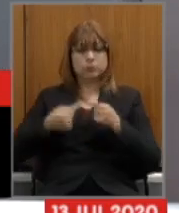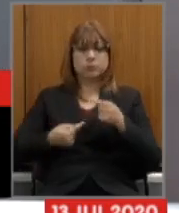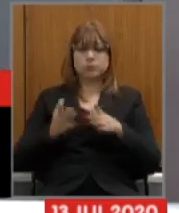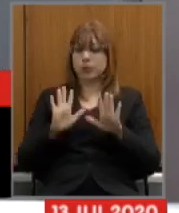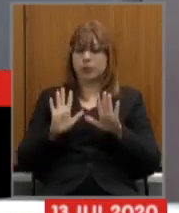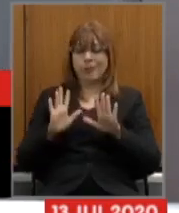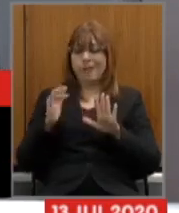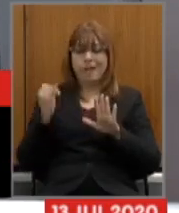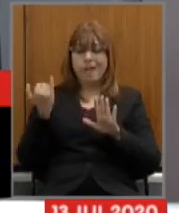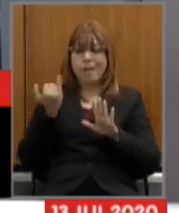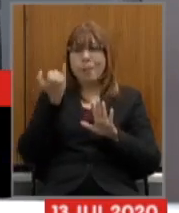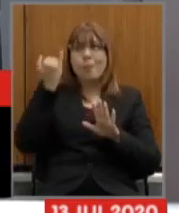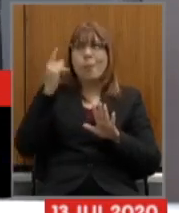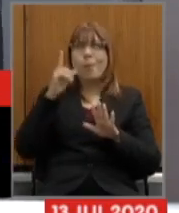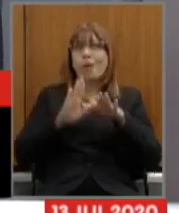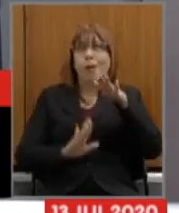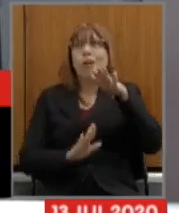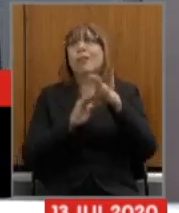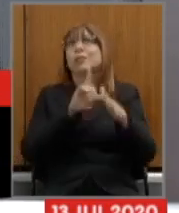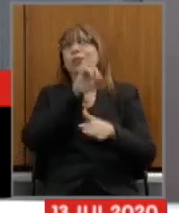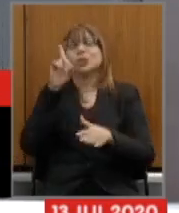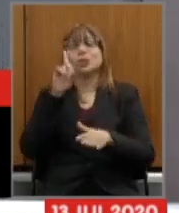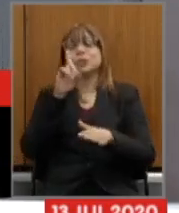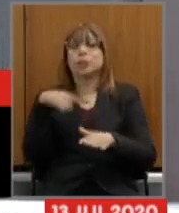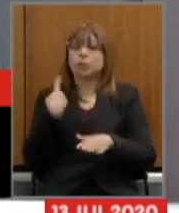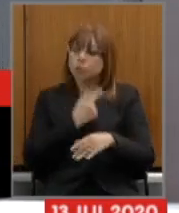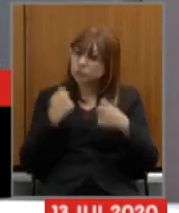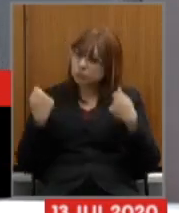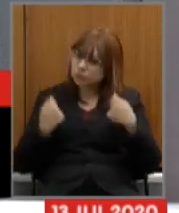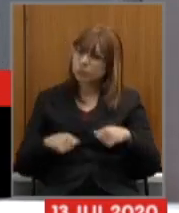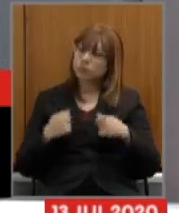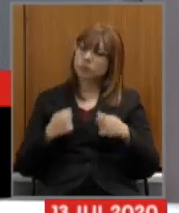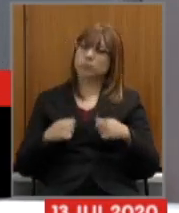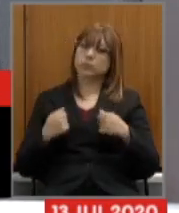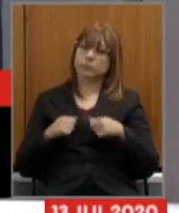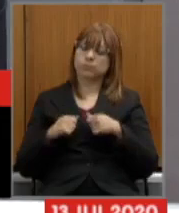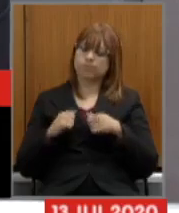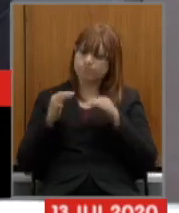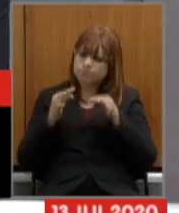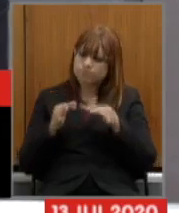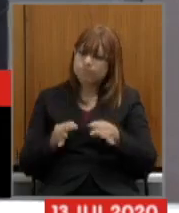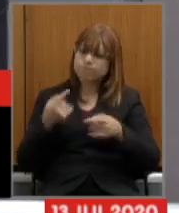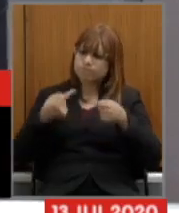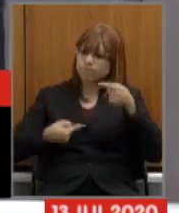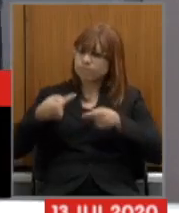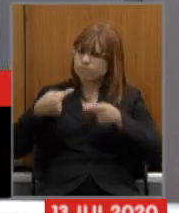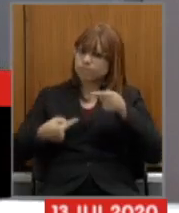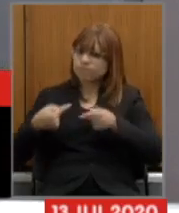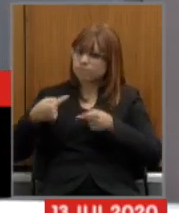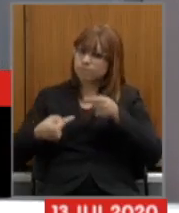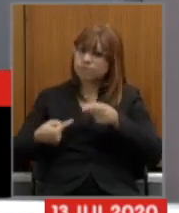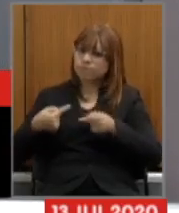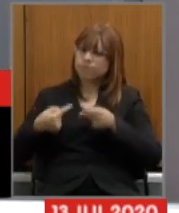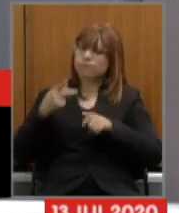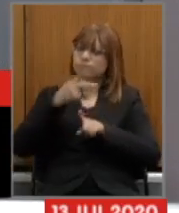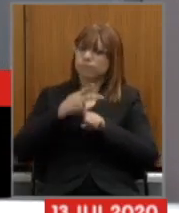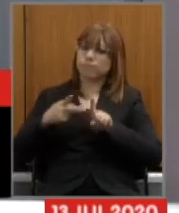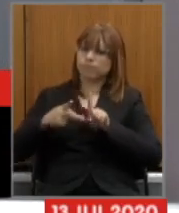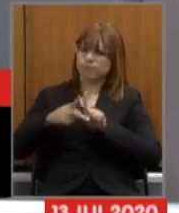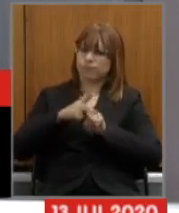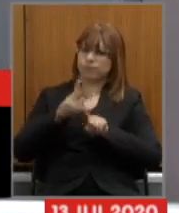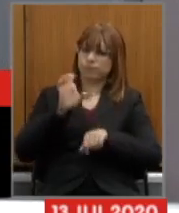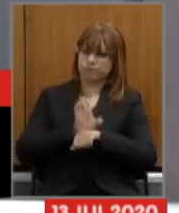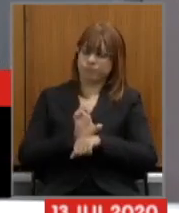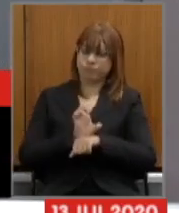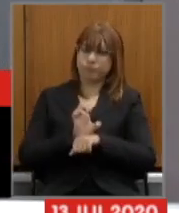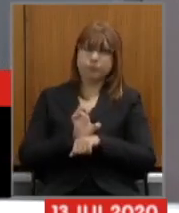dado pelo Governo Federal nós precisamos de forma definitiva discutir a Previdência do nosso Estado não é uma